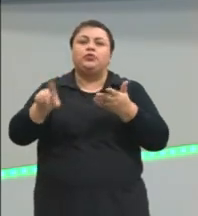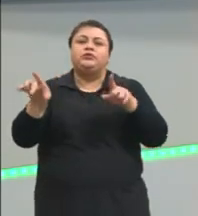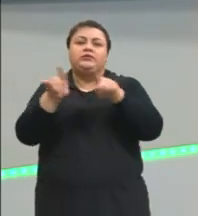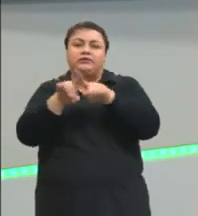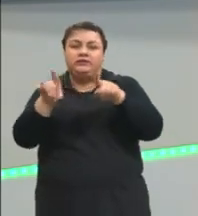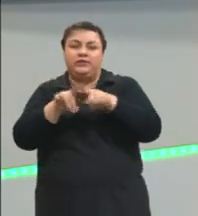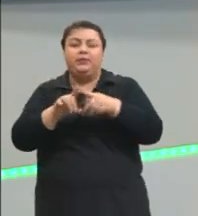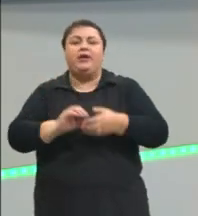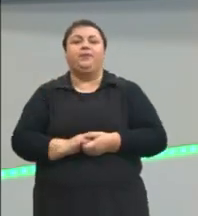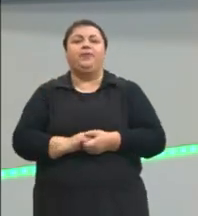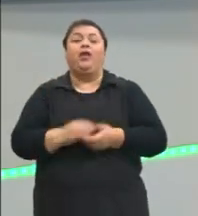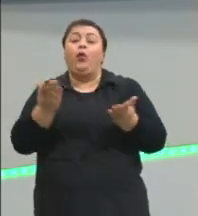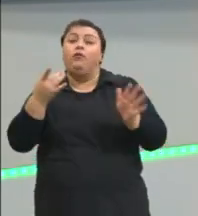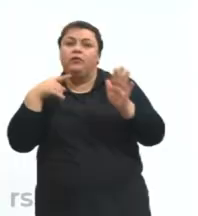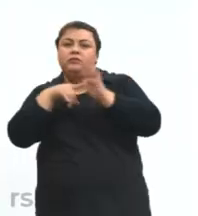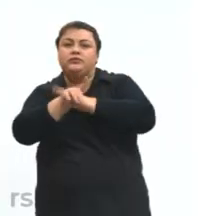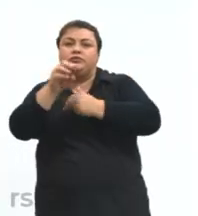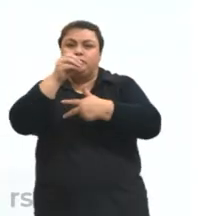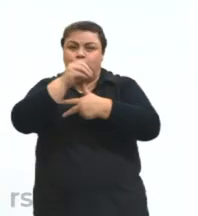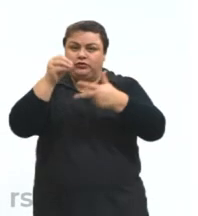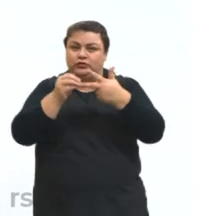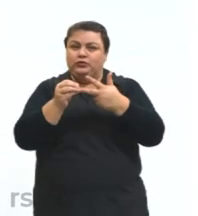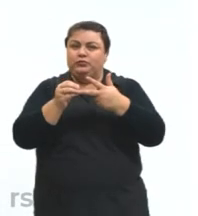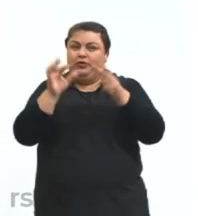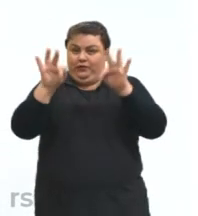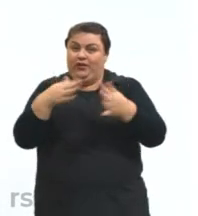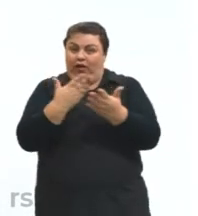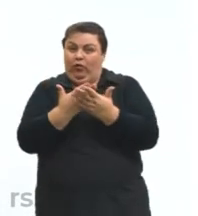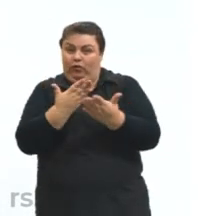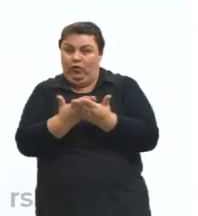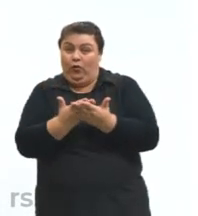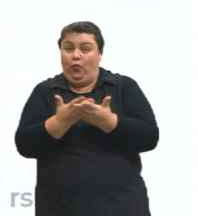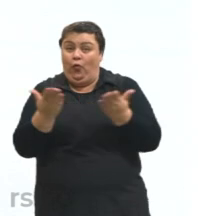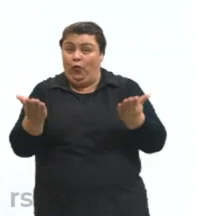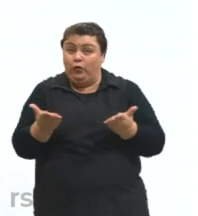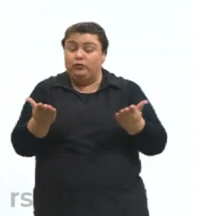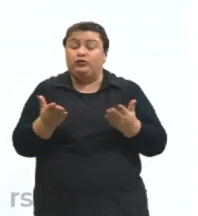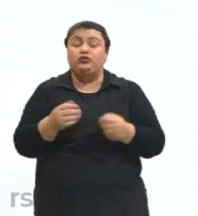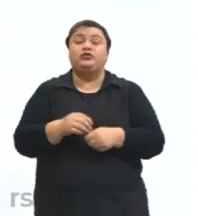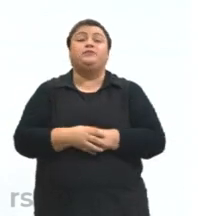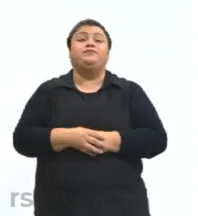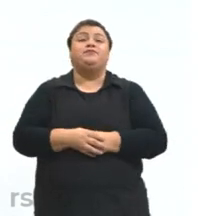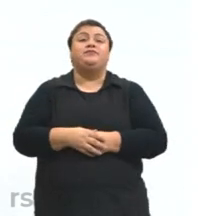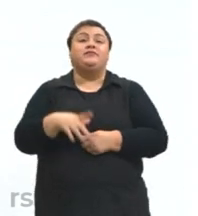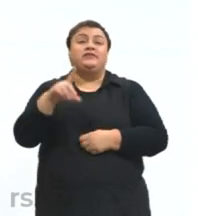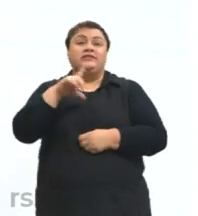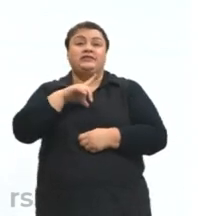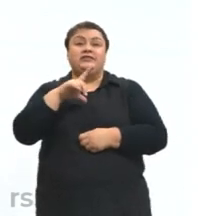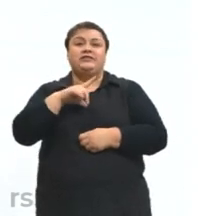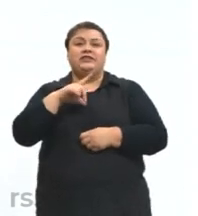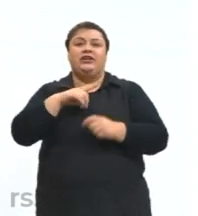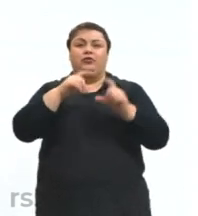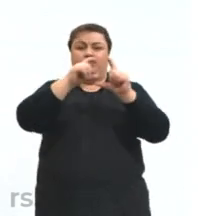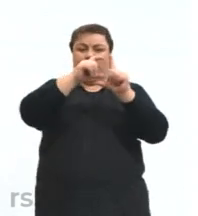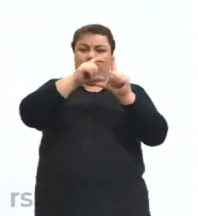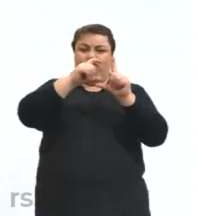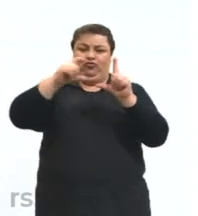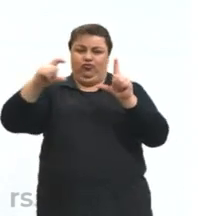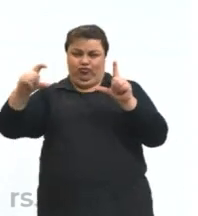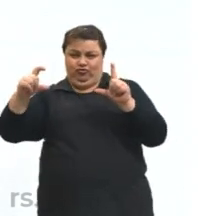vamos para uma questão do Enem para a gente fechar a nossa aula de hoje? A gente tem aqui uma tirinha.